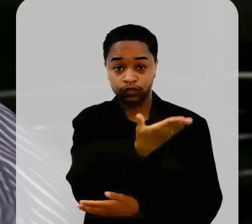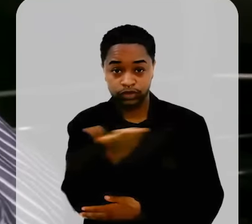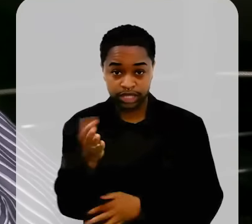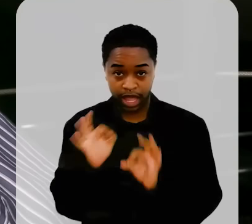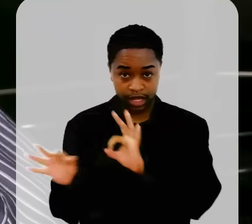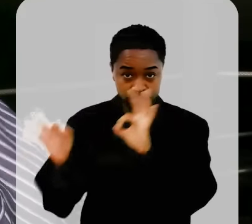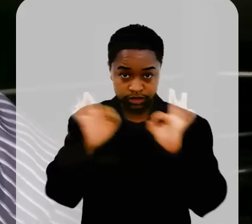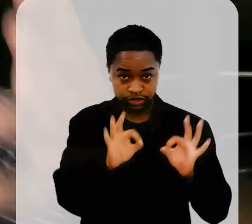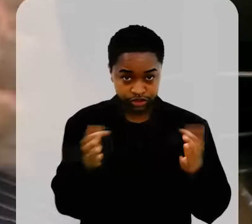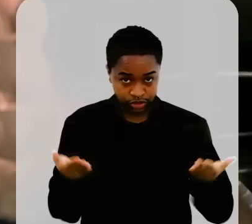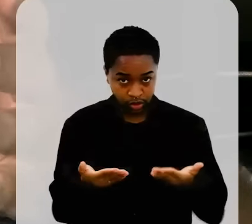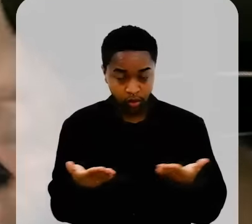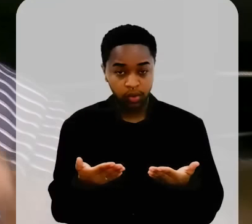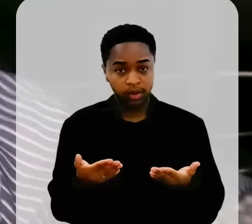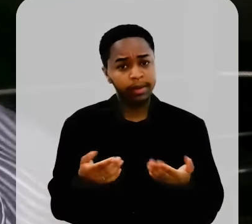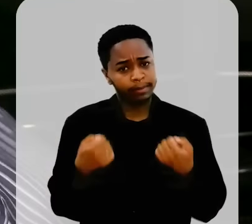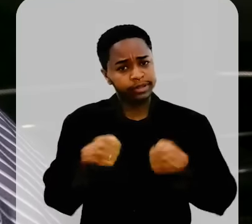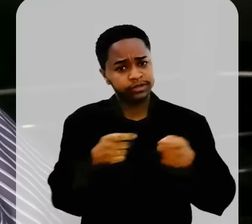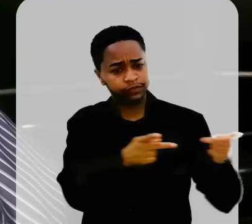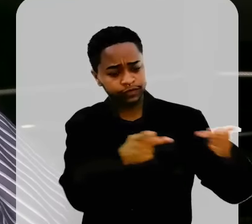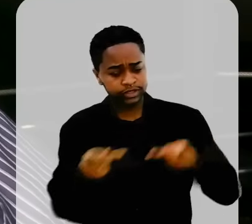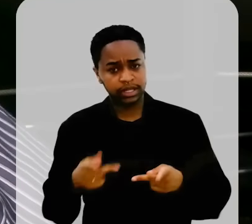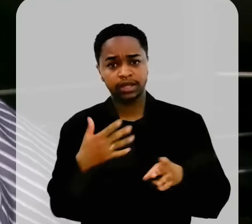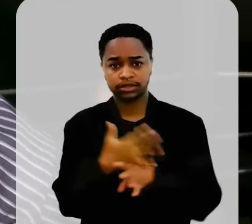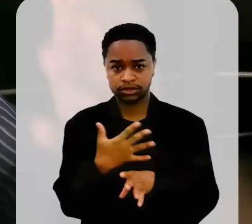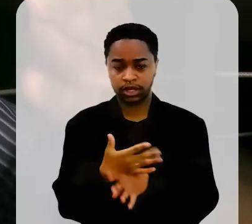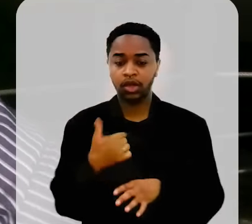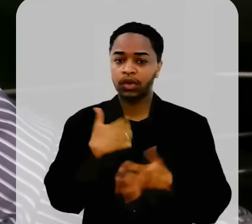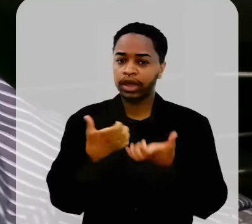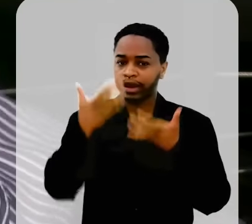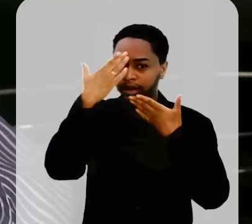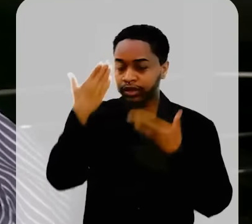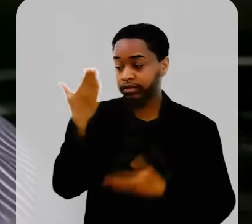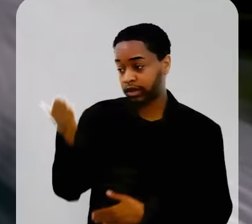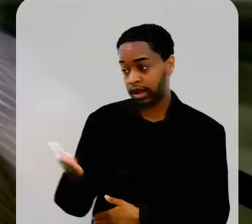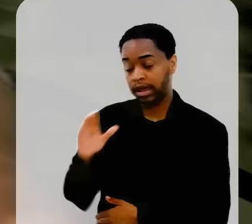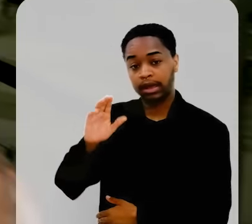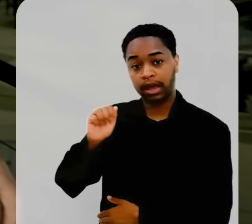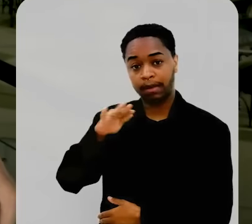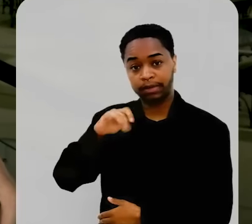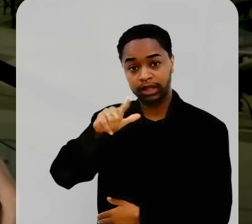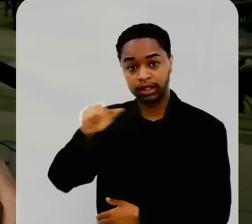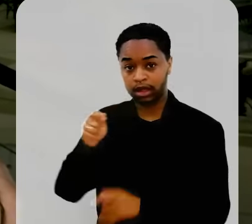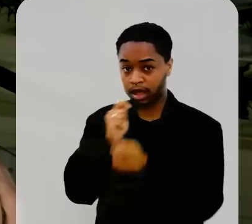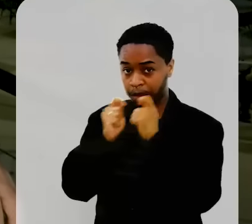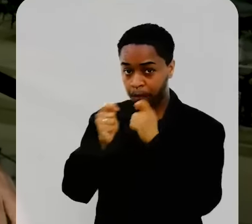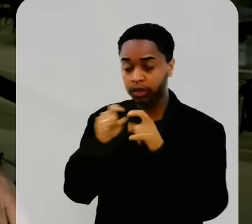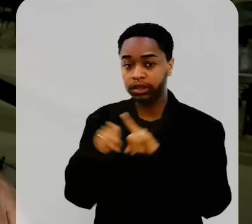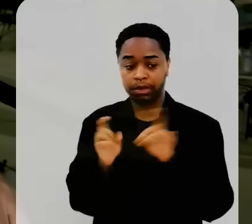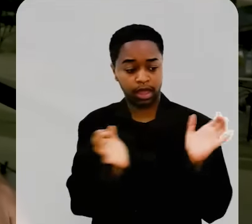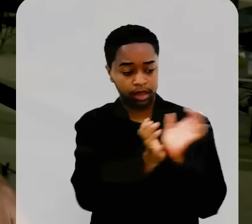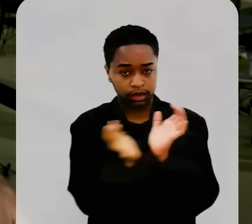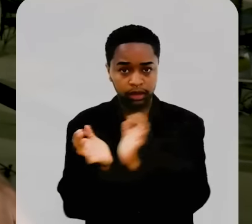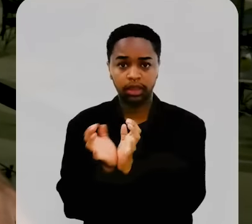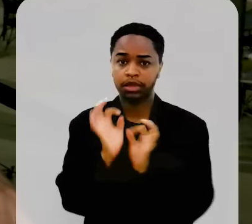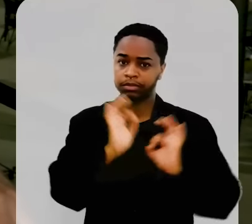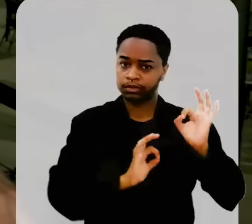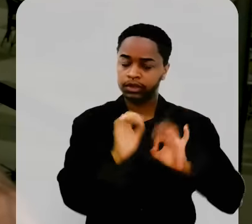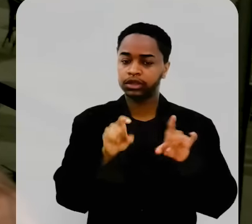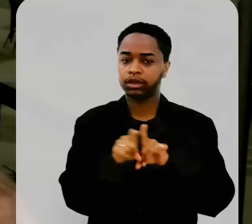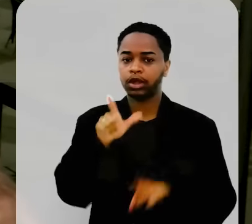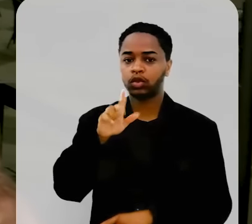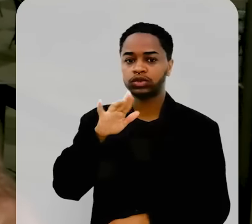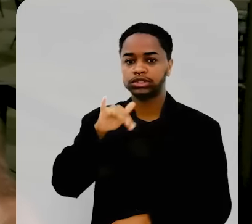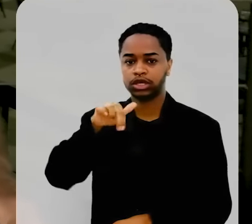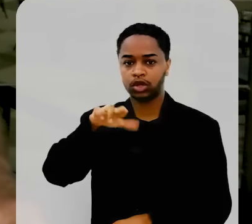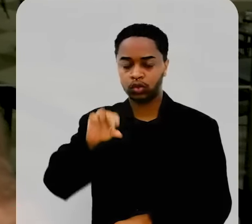Agora eu gostaria de convidar você que está assistindo o nosso programa para conhecer Bom Jardim. Quero agradecer muito a você, Camila, toda a equipe,